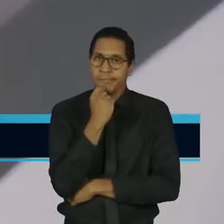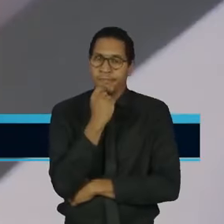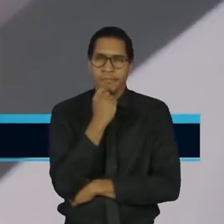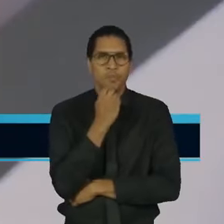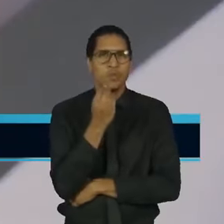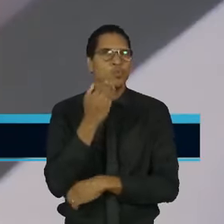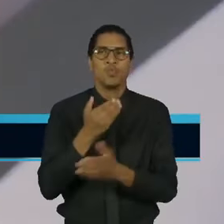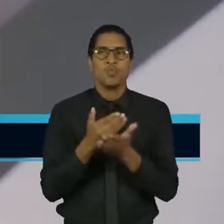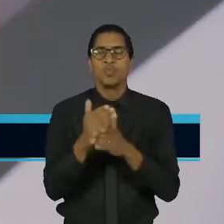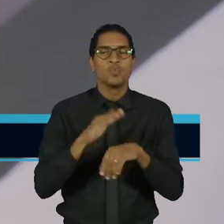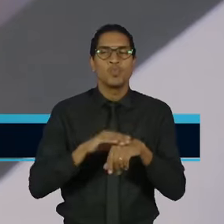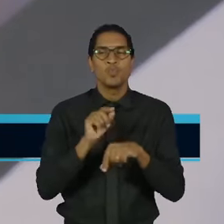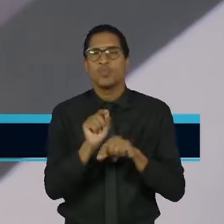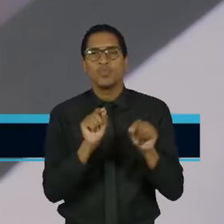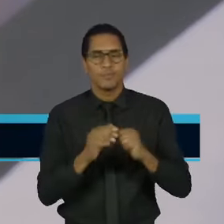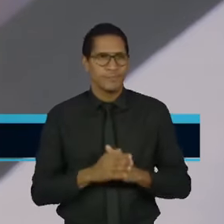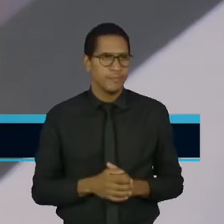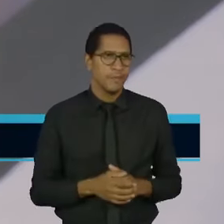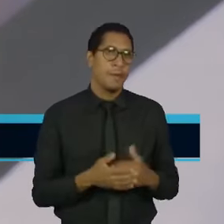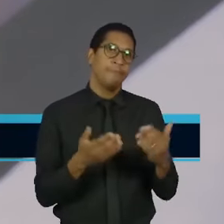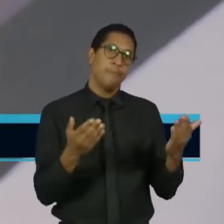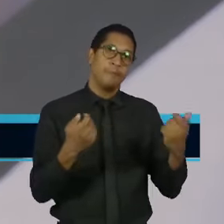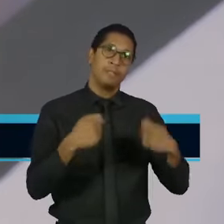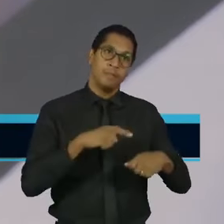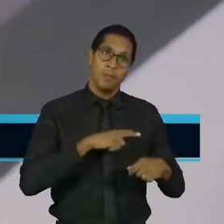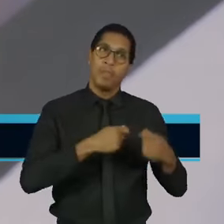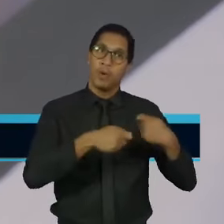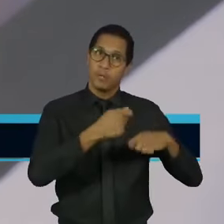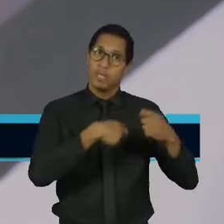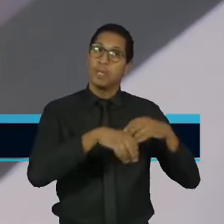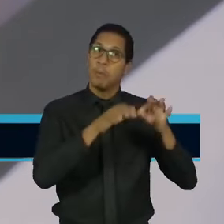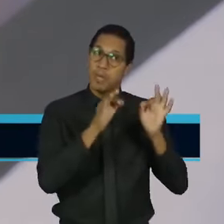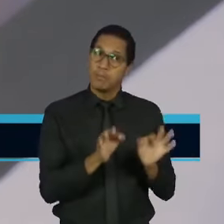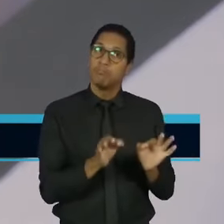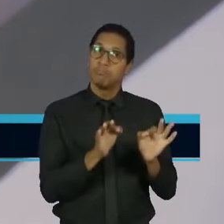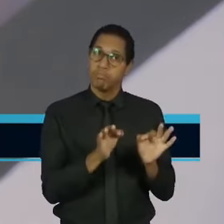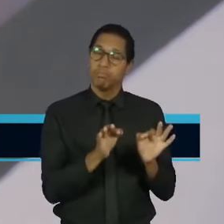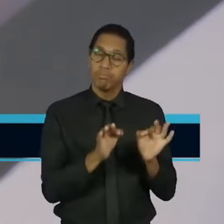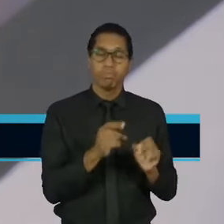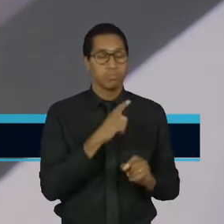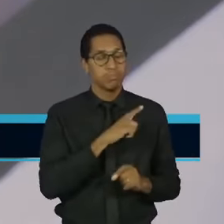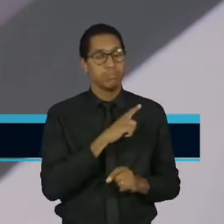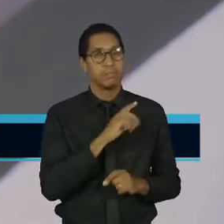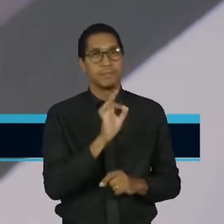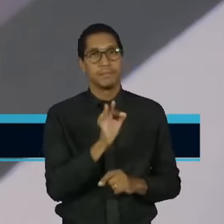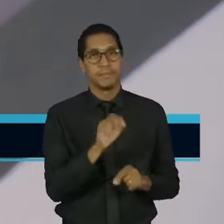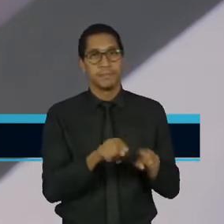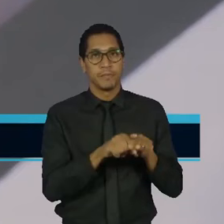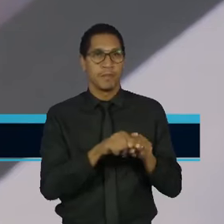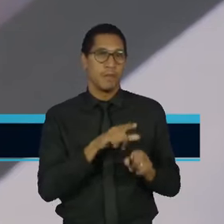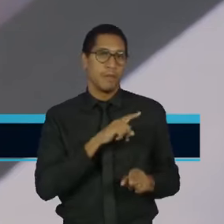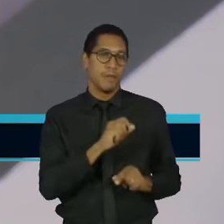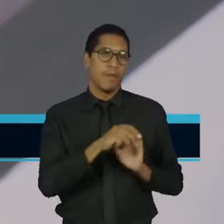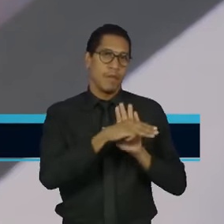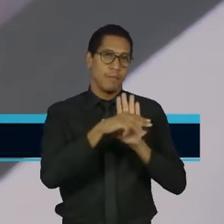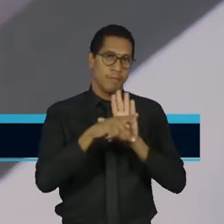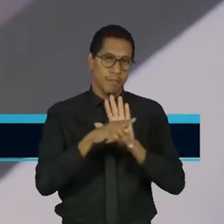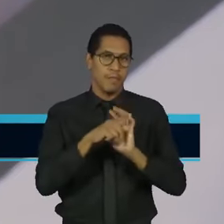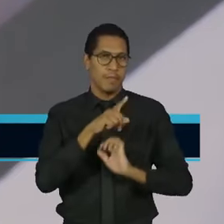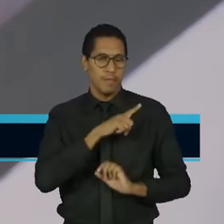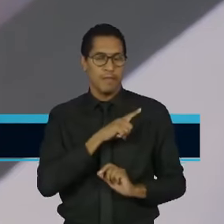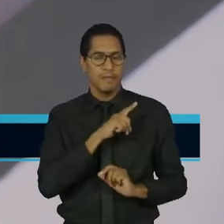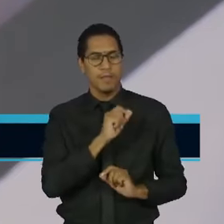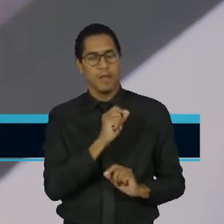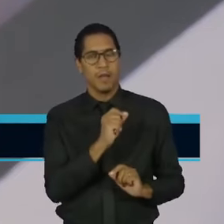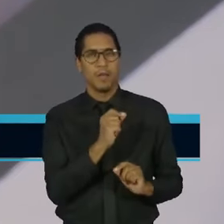a fazer isso, de fato? Eu acho que vai ter de ter uma negociação, porque a maneira como ele fez impondo uma medida provisória no último dia útil do